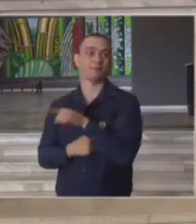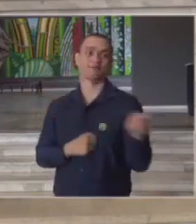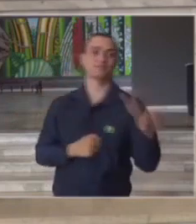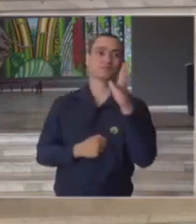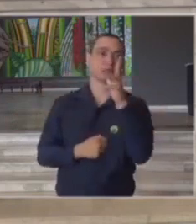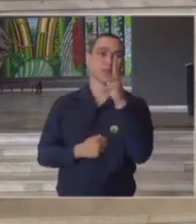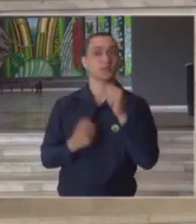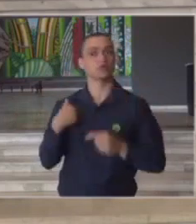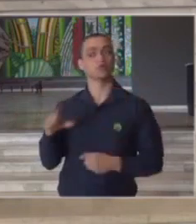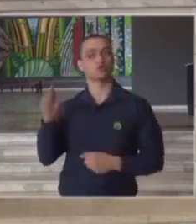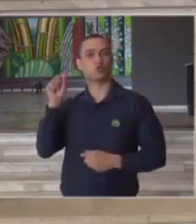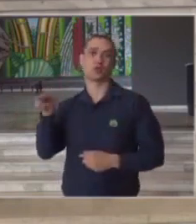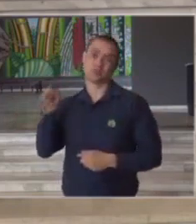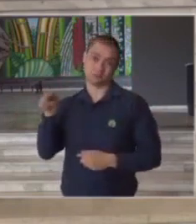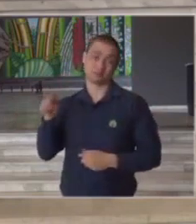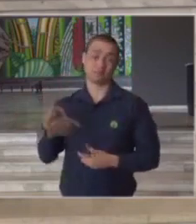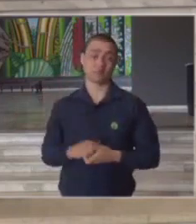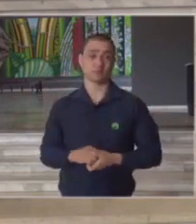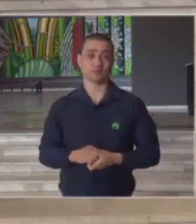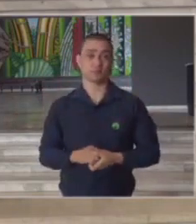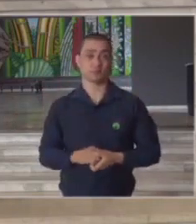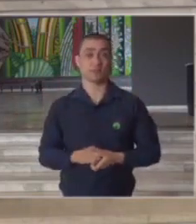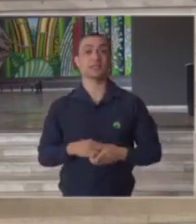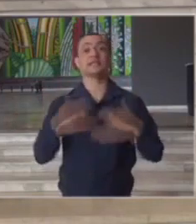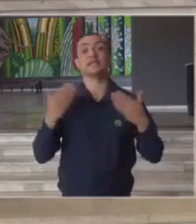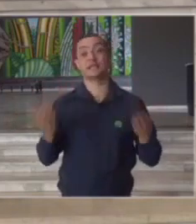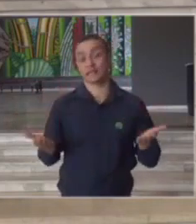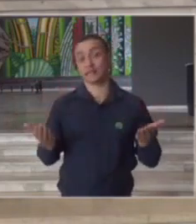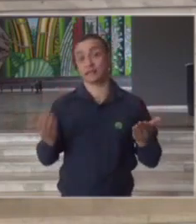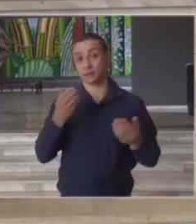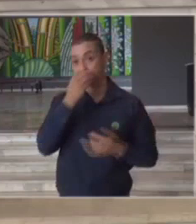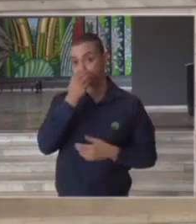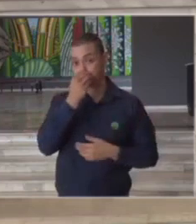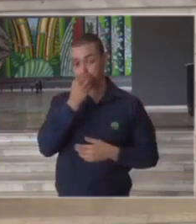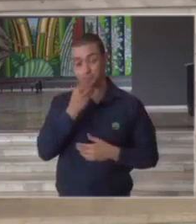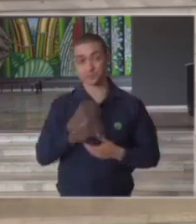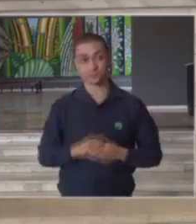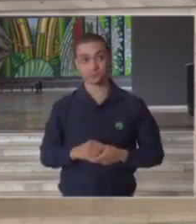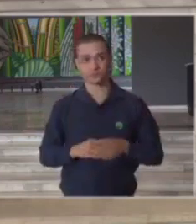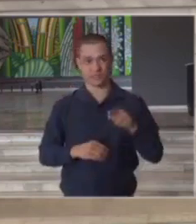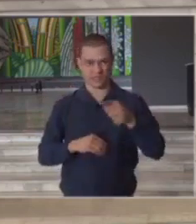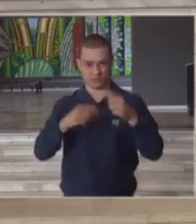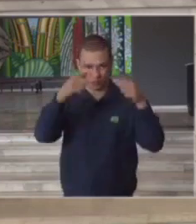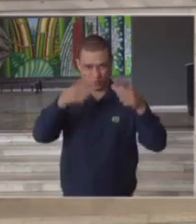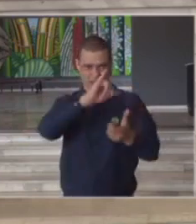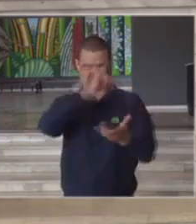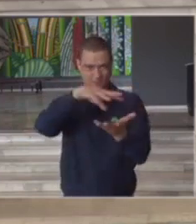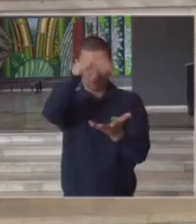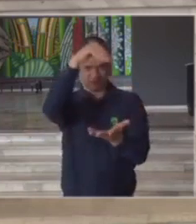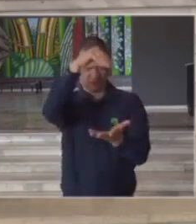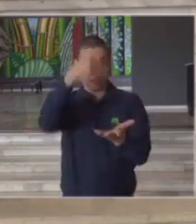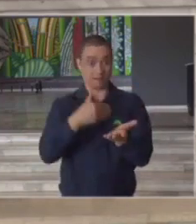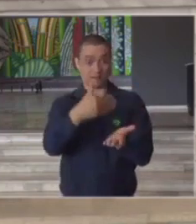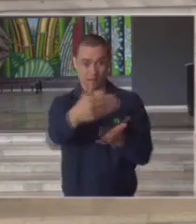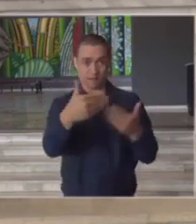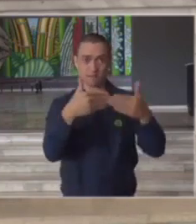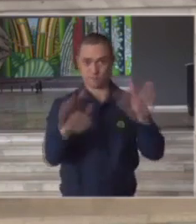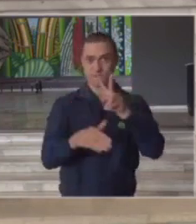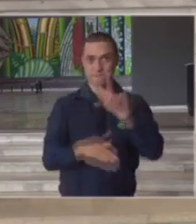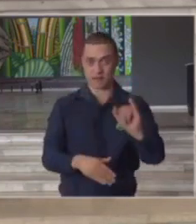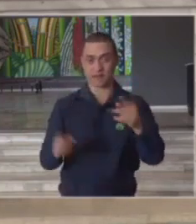colocado como hospital de campanha e aí nós temos essa do Ibirapuera que o governador acabou de falar